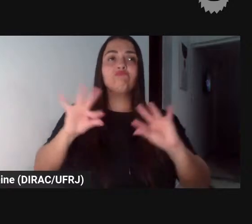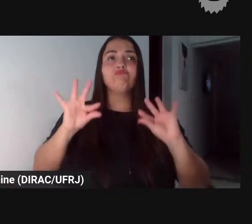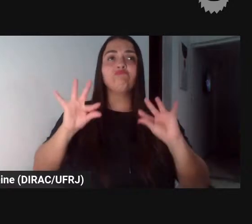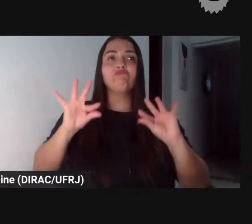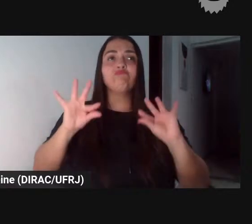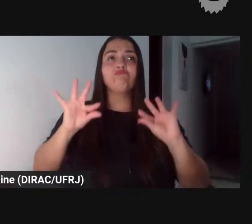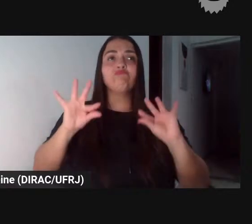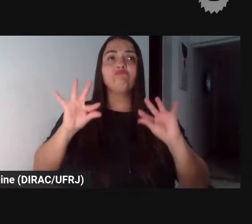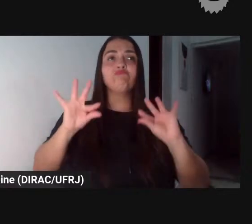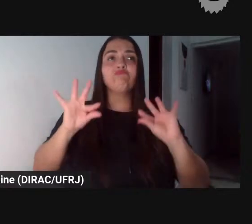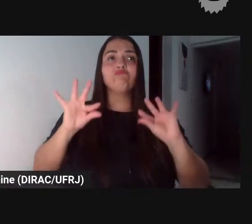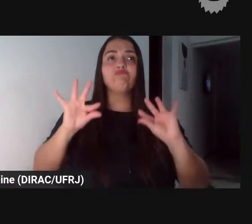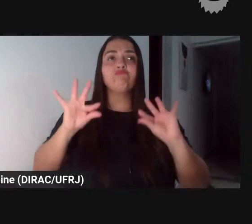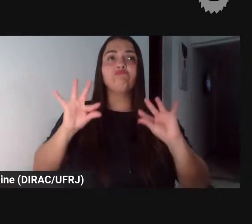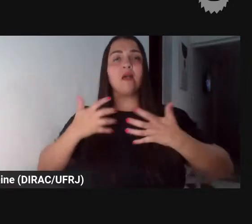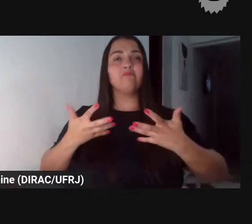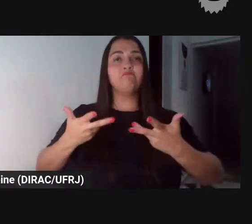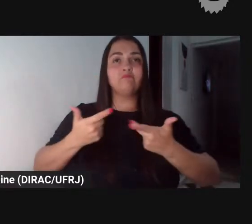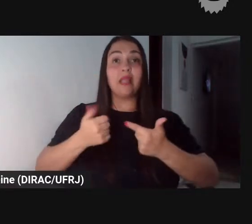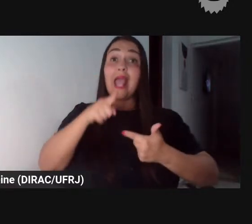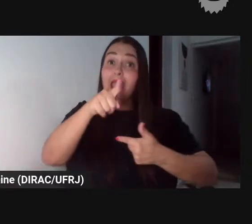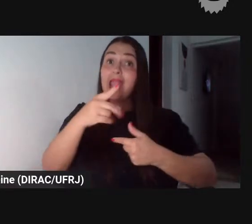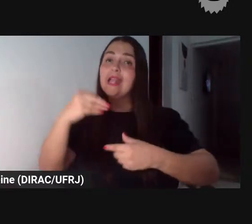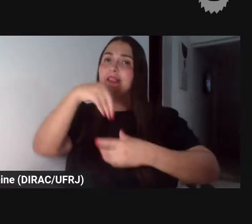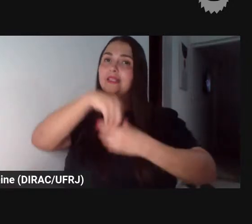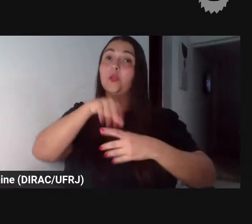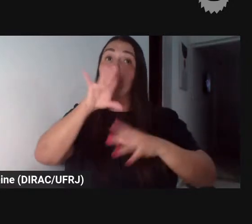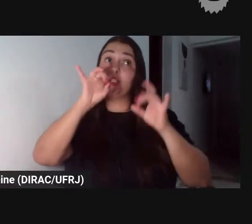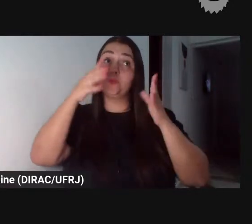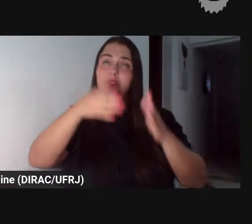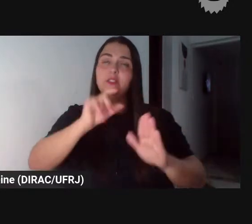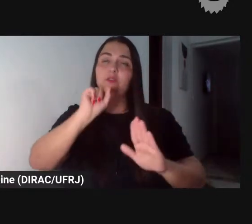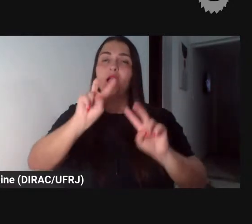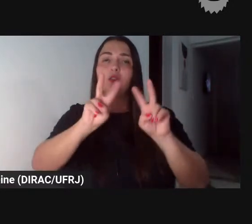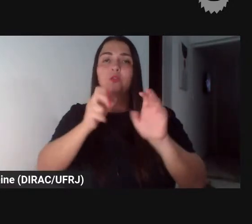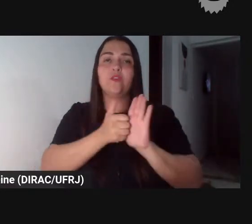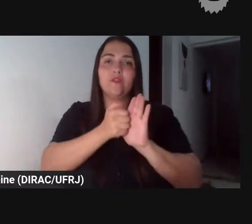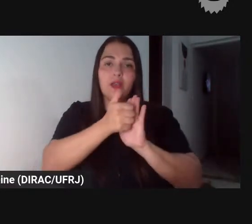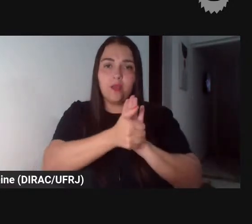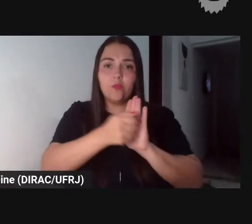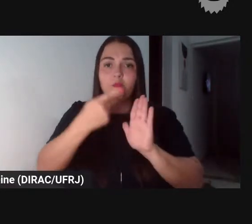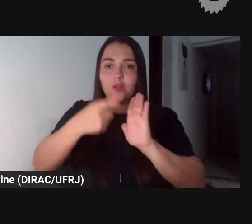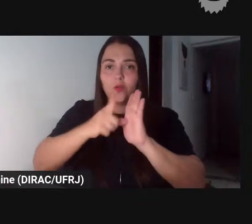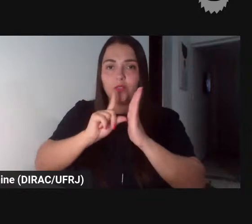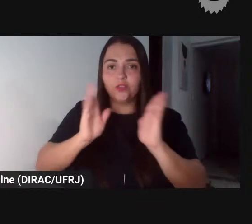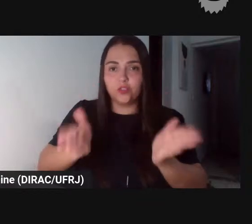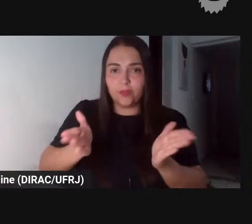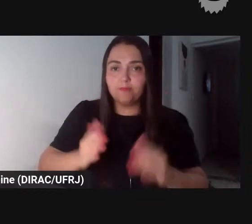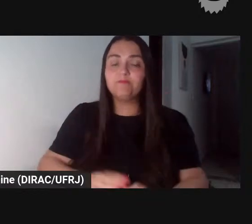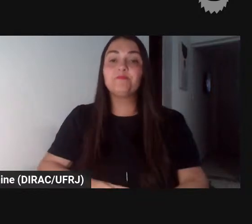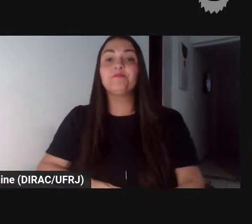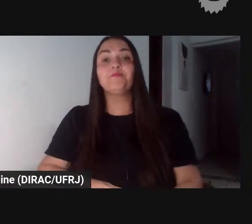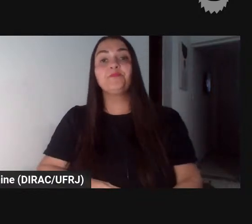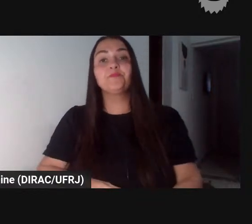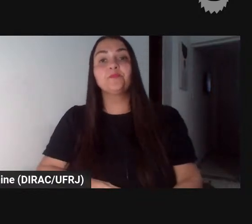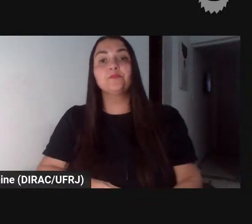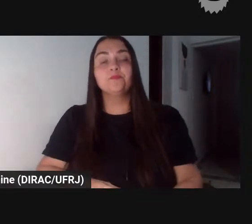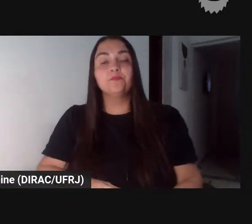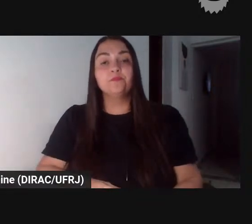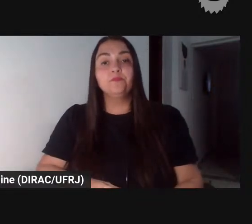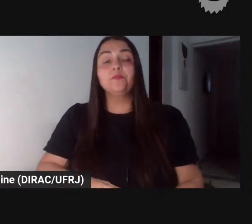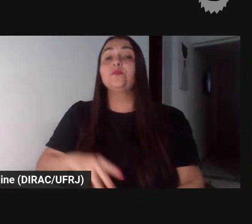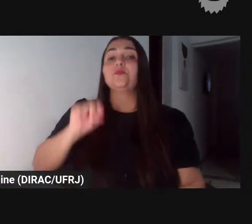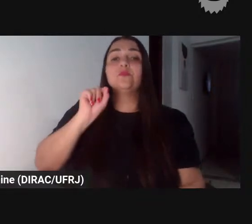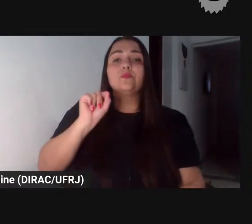especifica então o uso da fábula que nós acabamos de comentar agora o que que acontece nesse